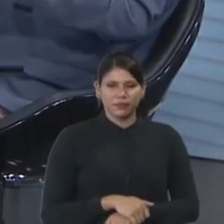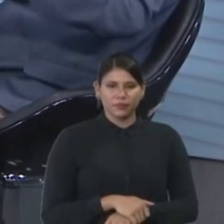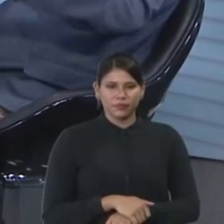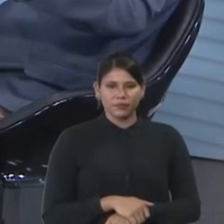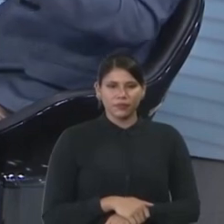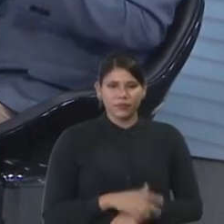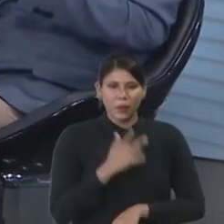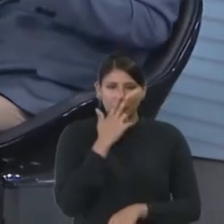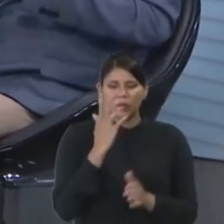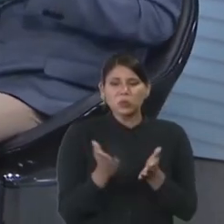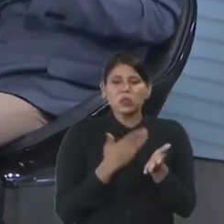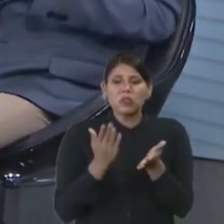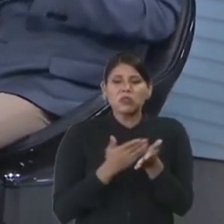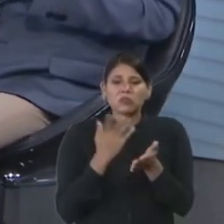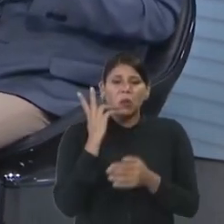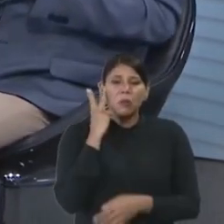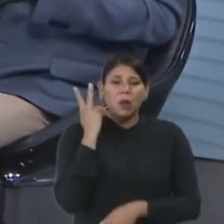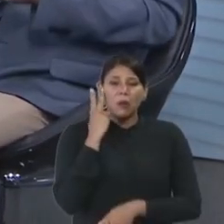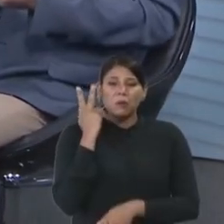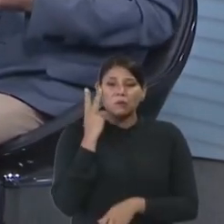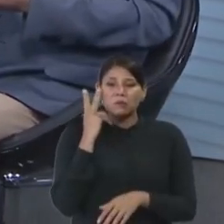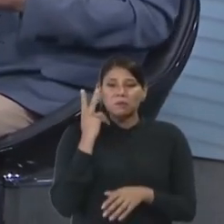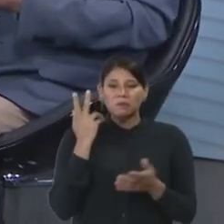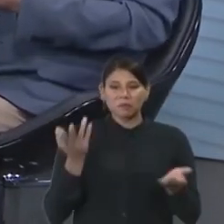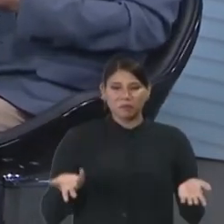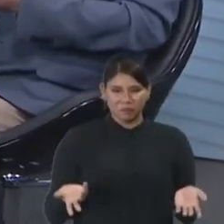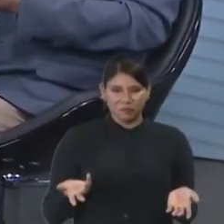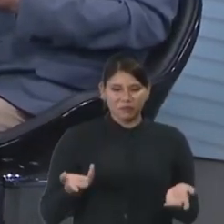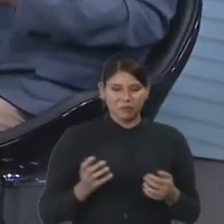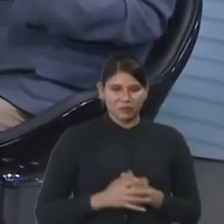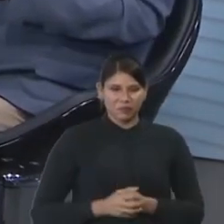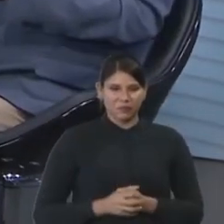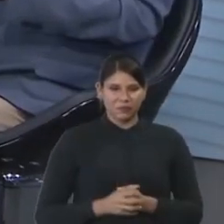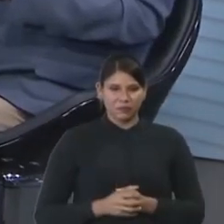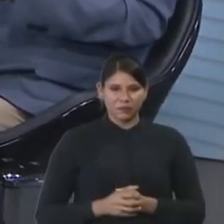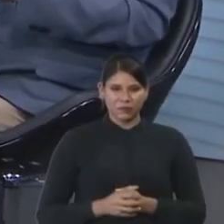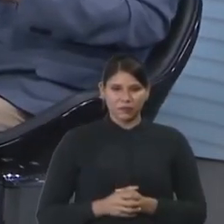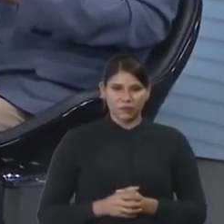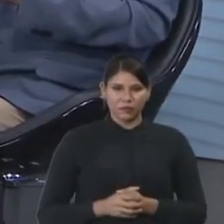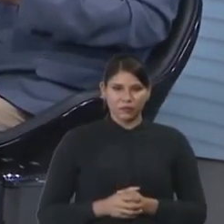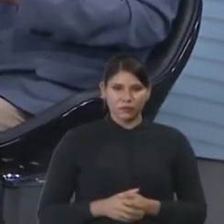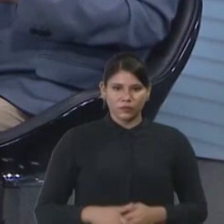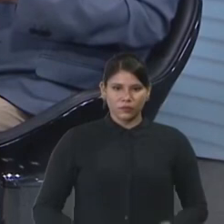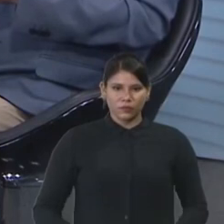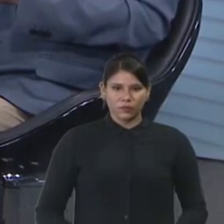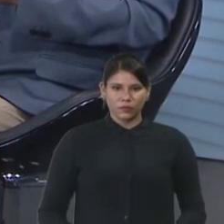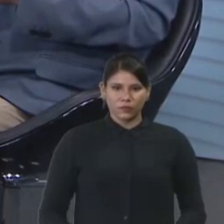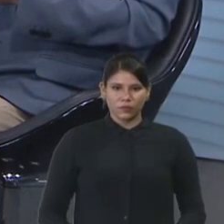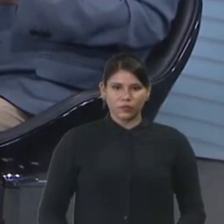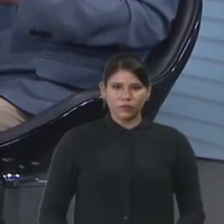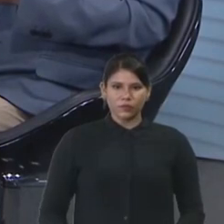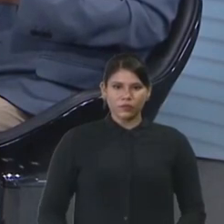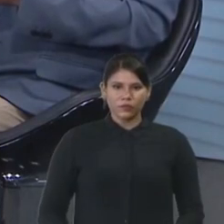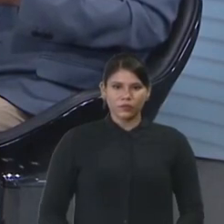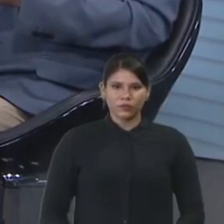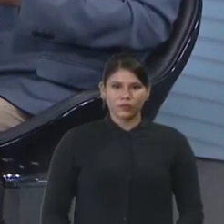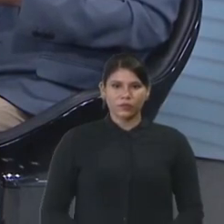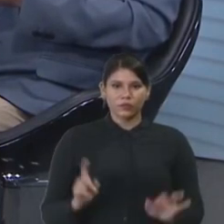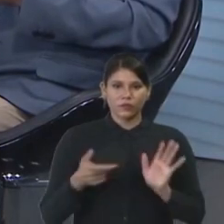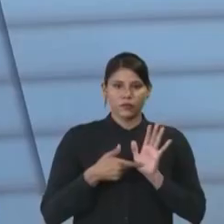se fosse um livro. Um livro de cabeceira. É. Muito legal. Aqui, a senhora apresenta aqui também um